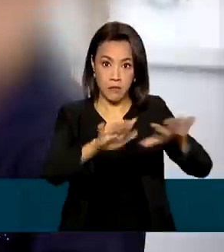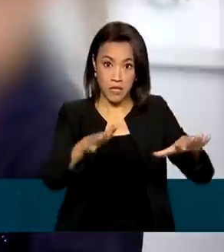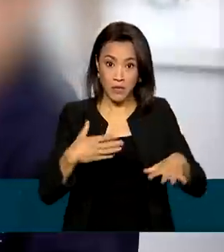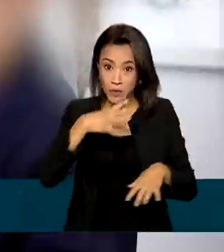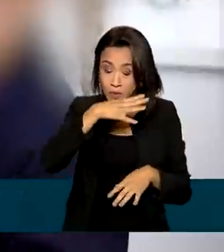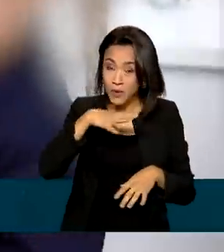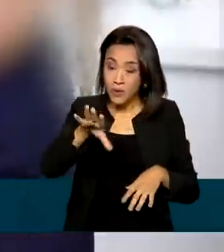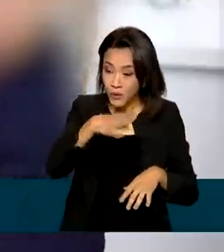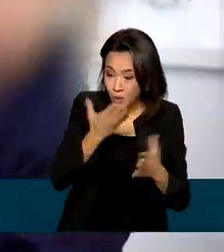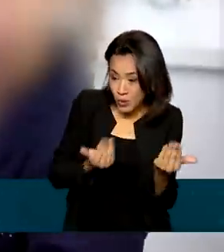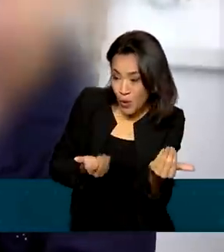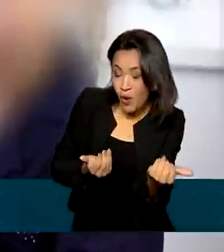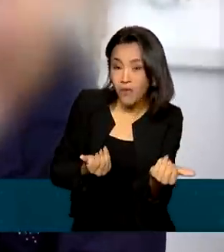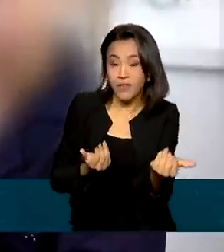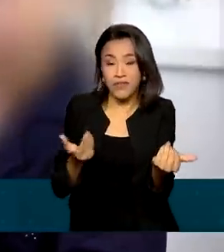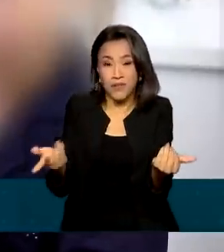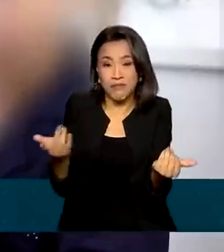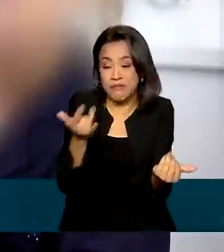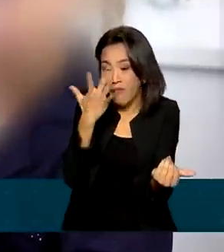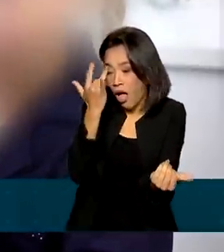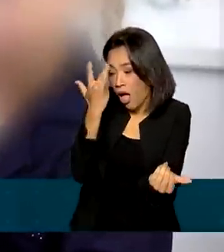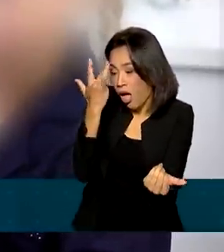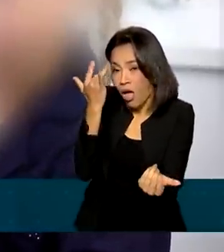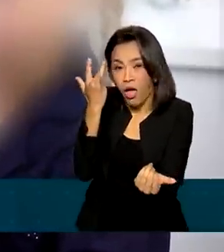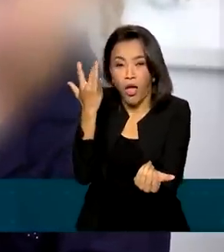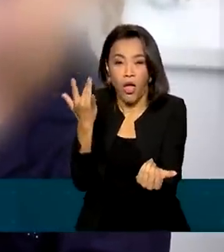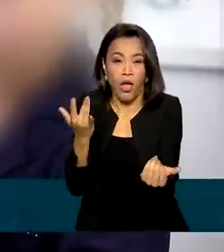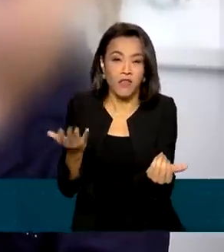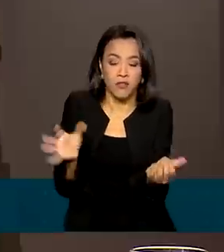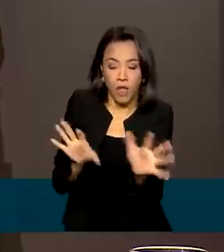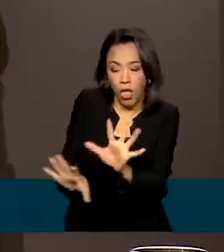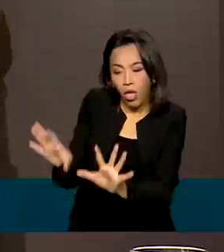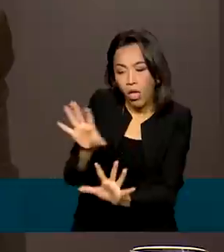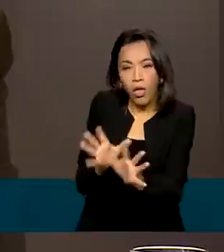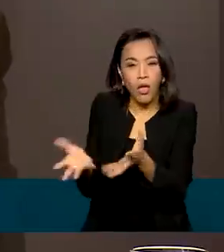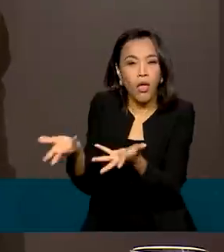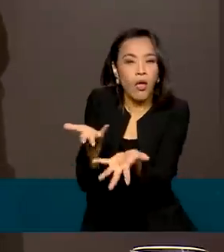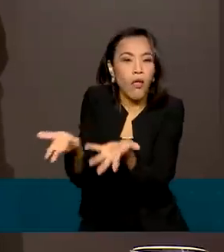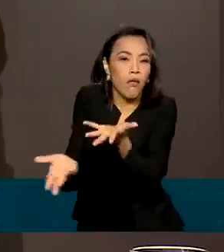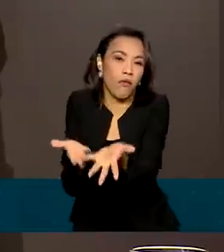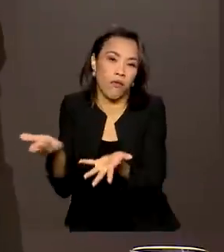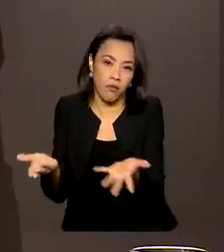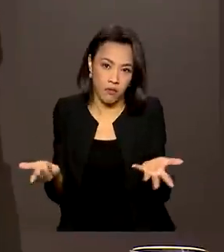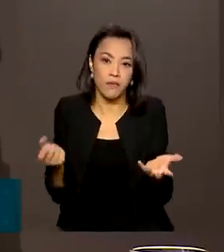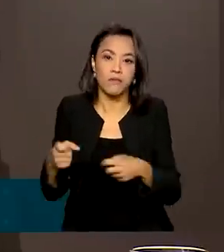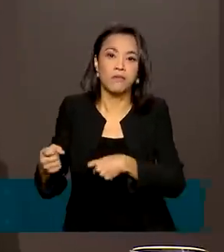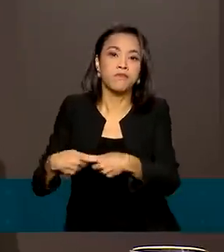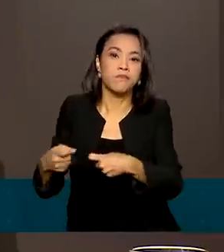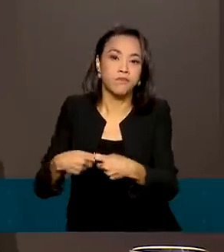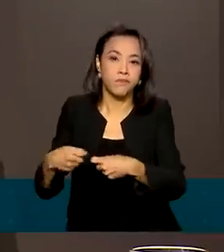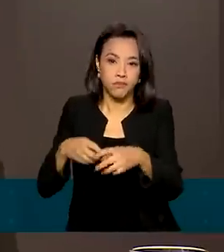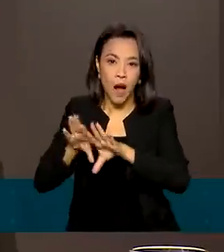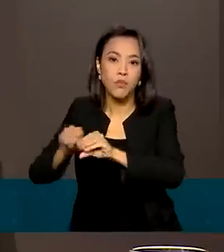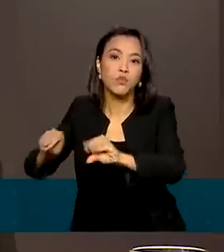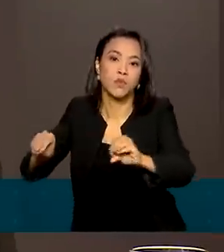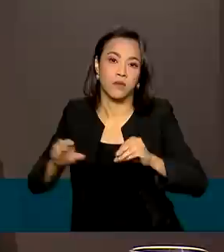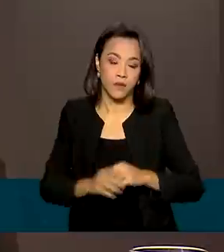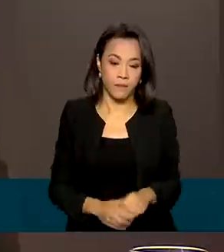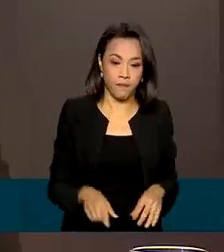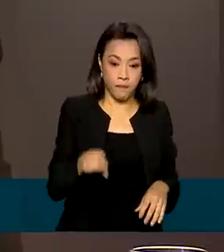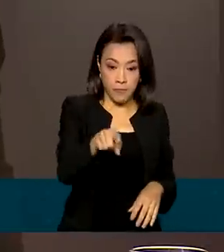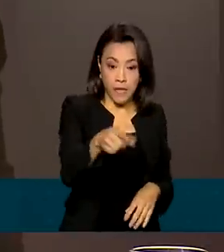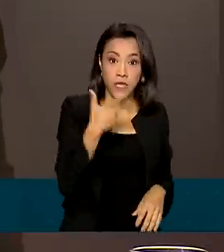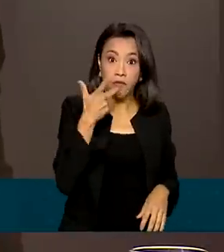expostos ao abuso e à exploração sexual. Converse com seus filhos, eles estão sendo